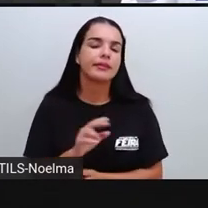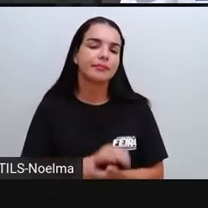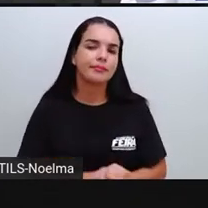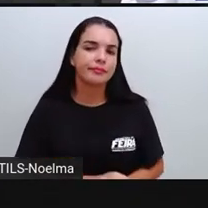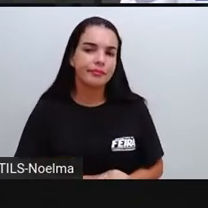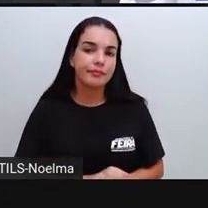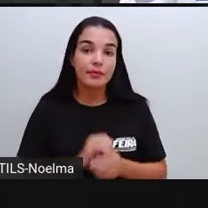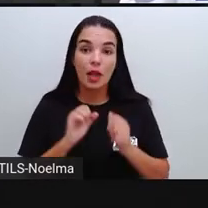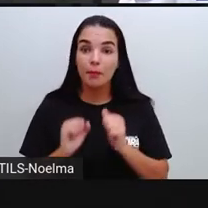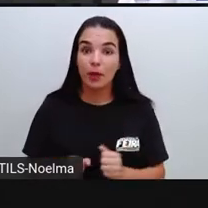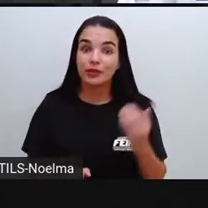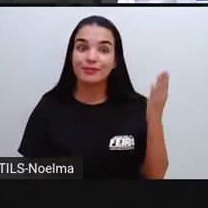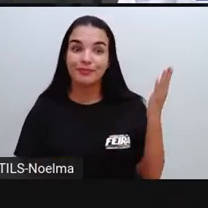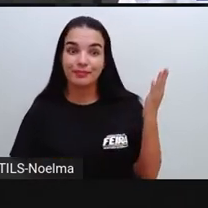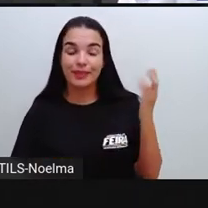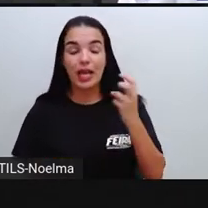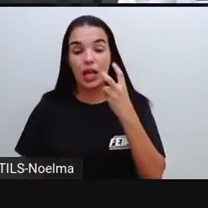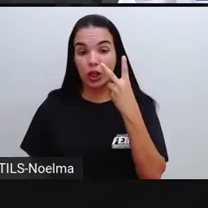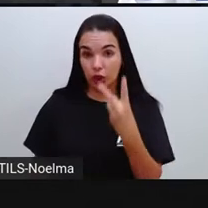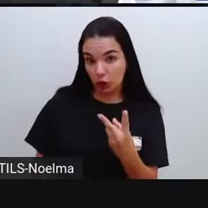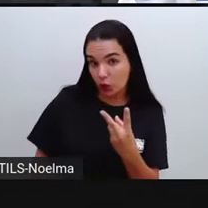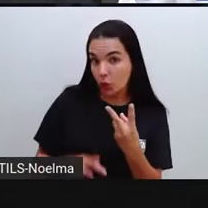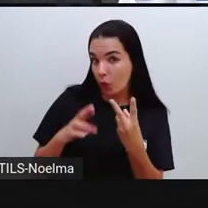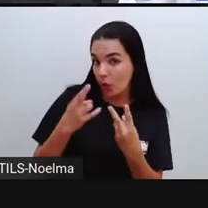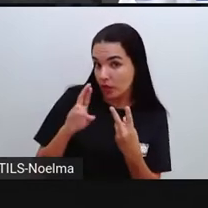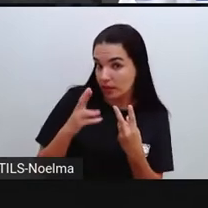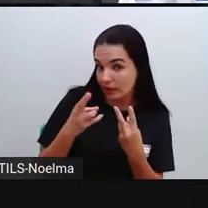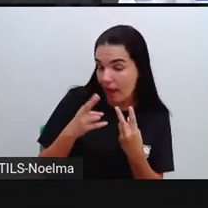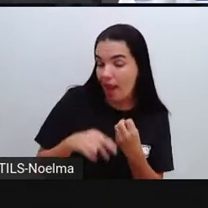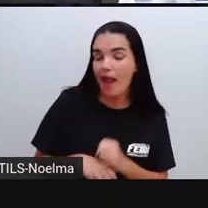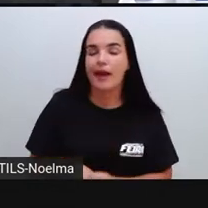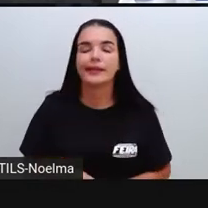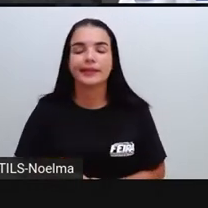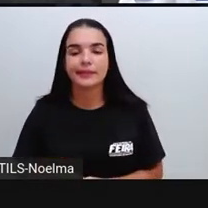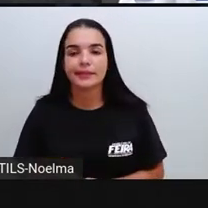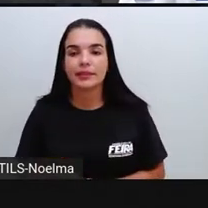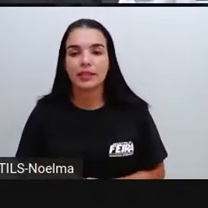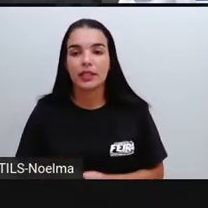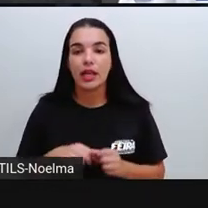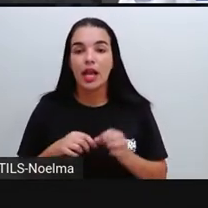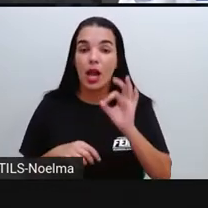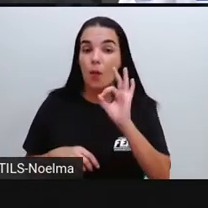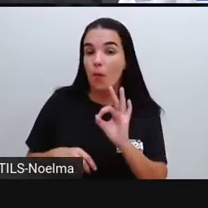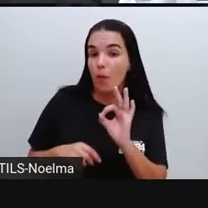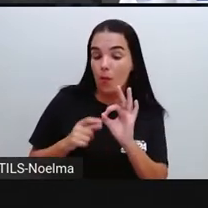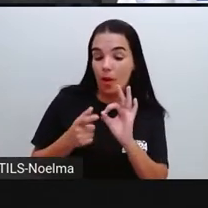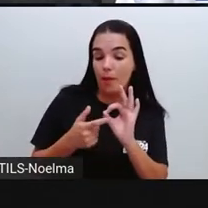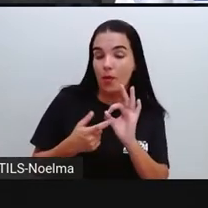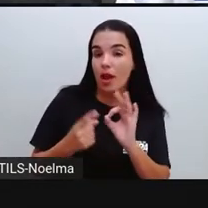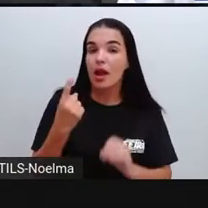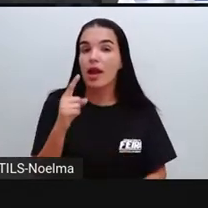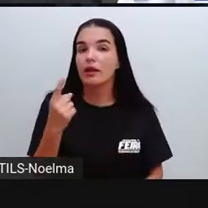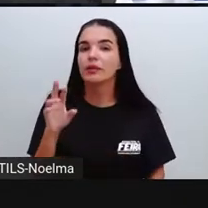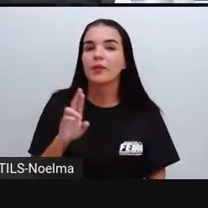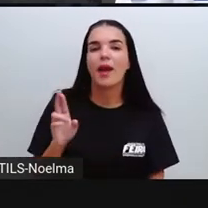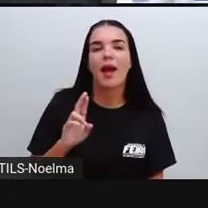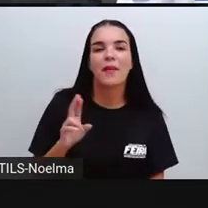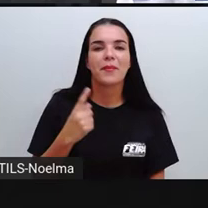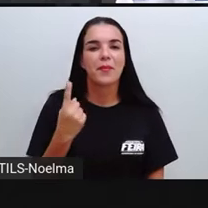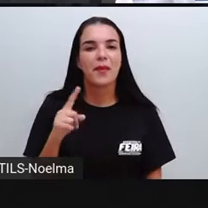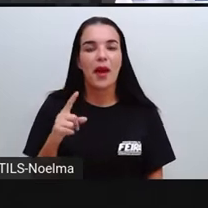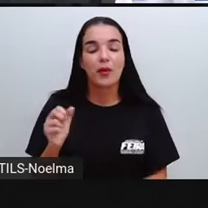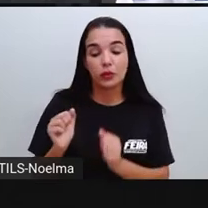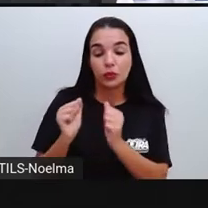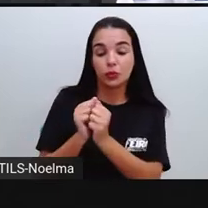posso colocar, olha lá, uma nota de 2 reais e uma moeda de 1 real.